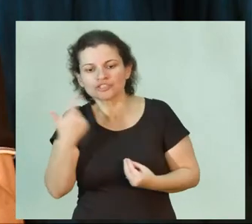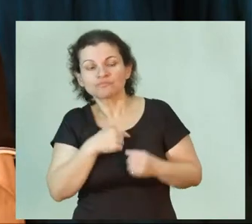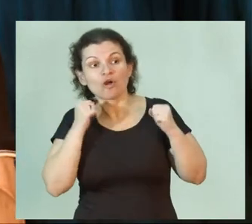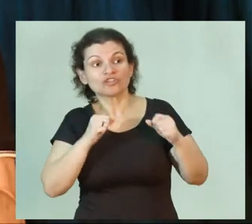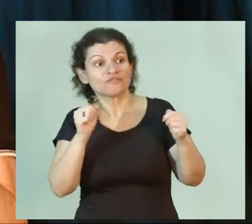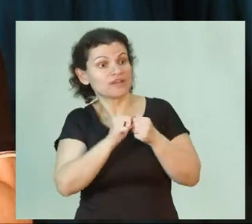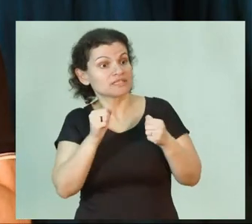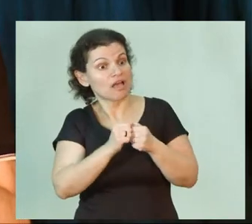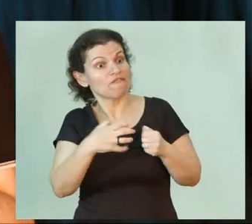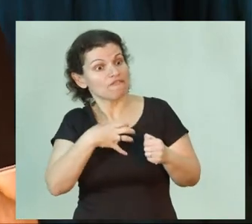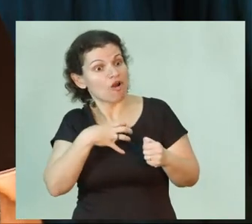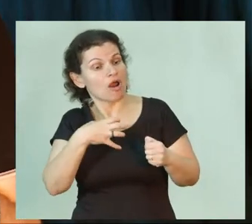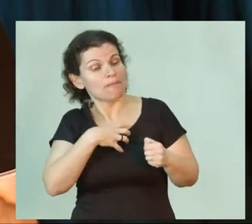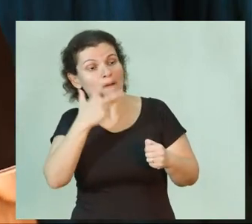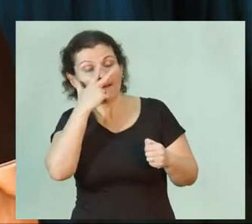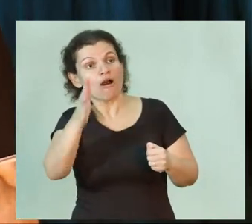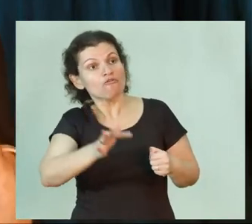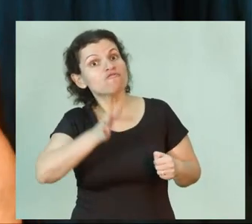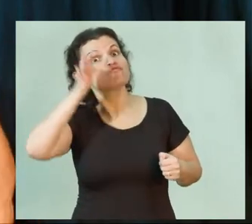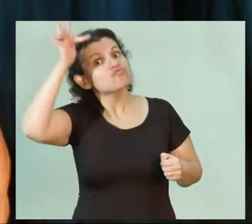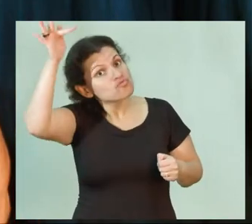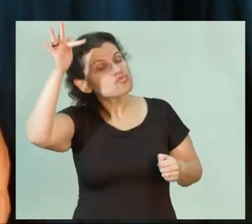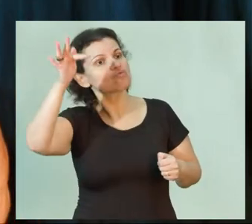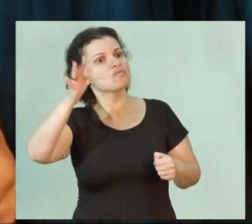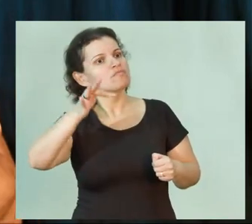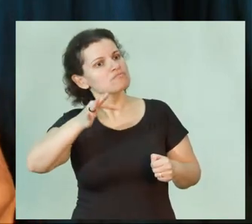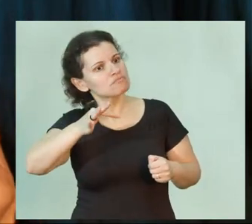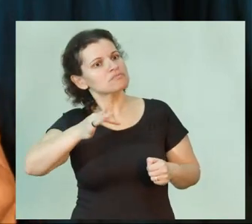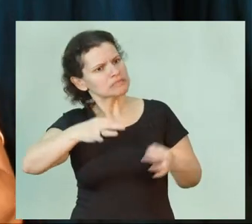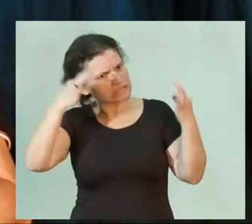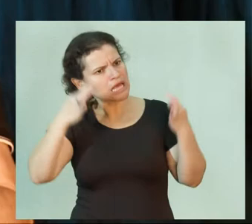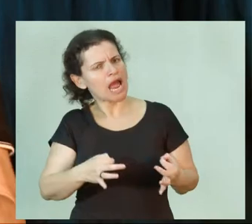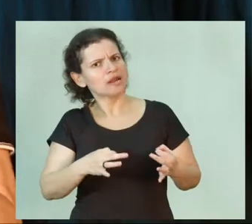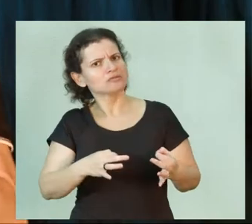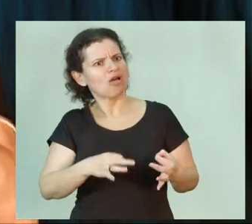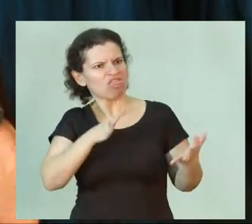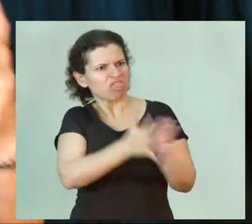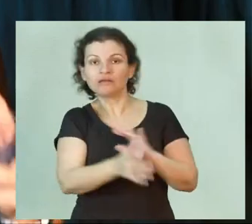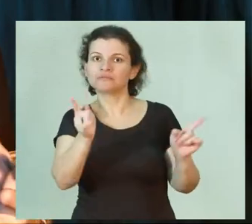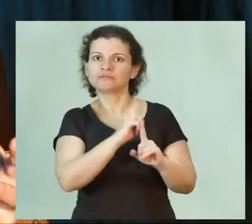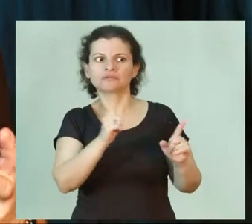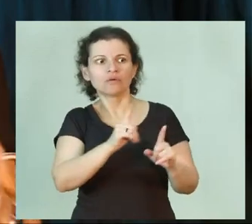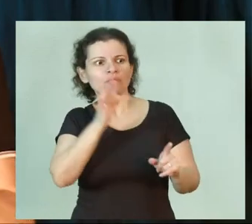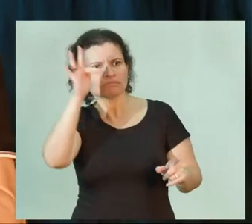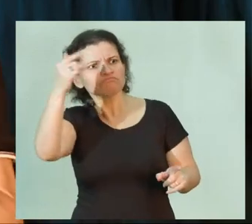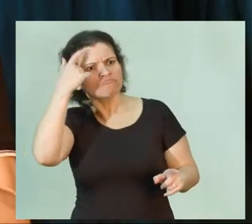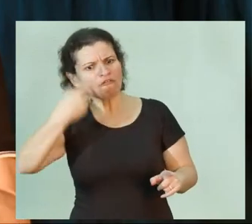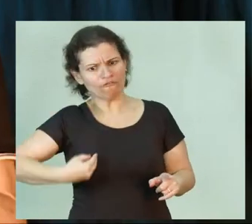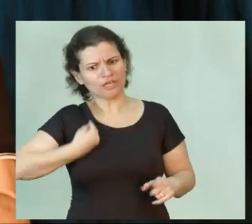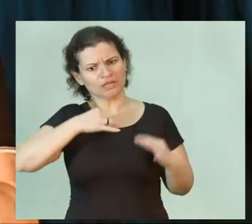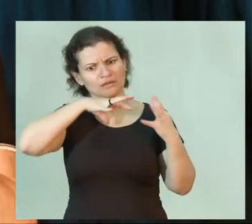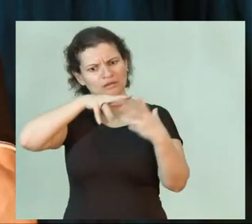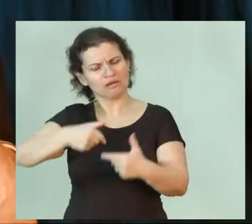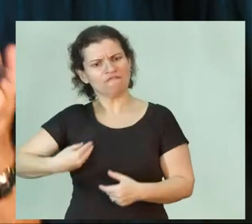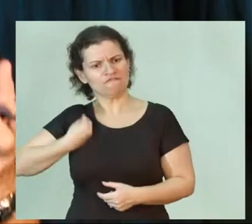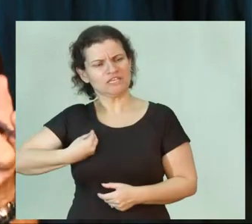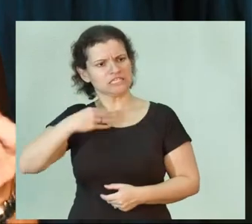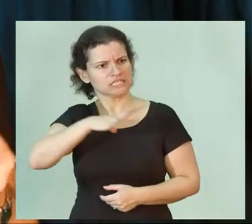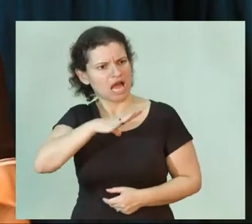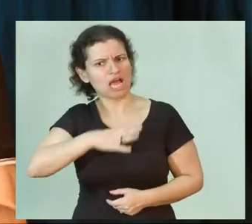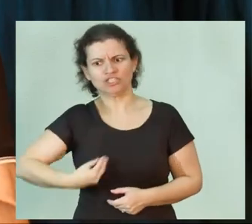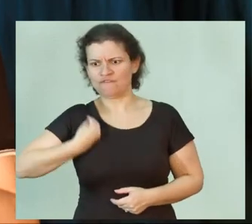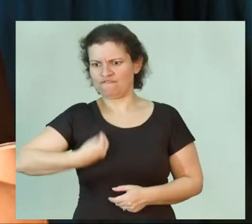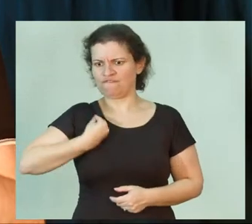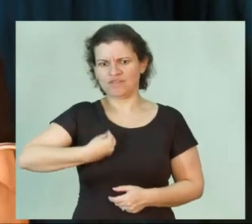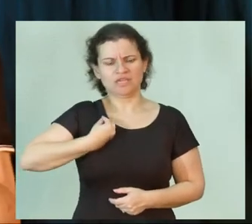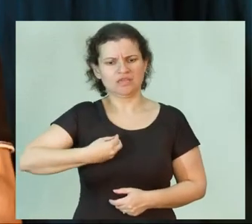fazer de maneira que tenhamos um futuro um pouco mais certo com relação à vida do planeta e à vida das cidades e à vida